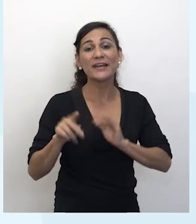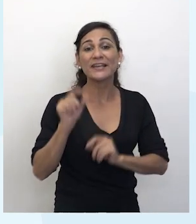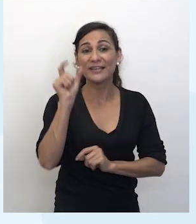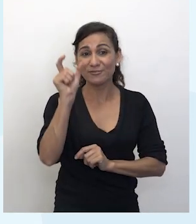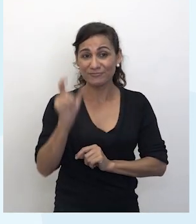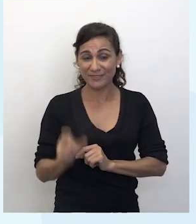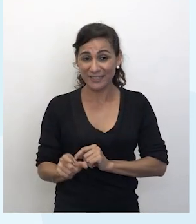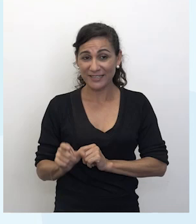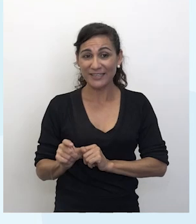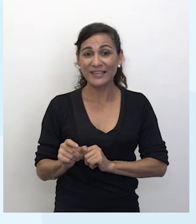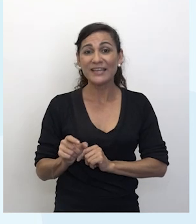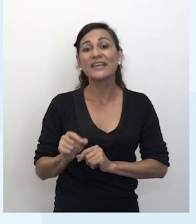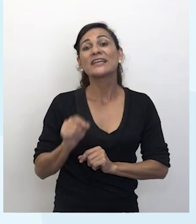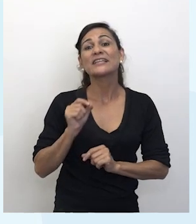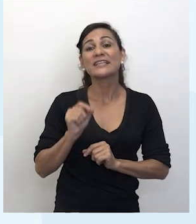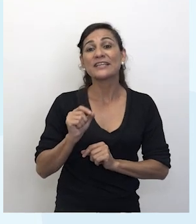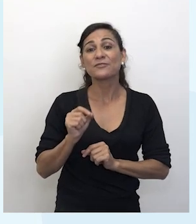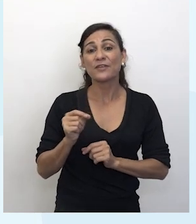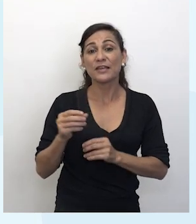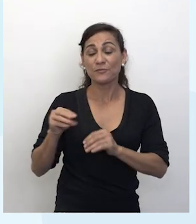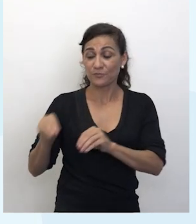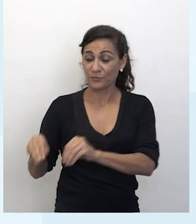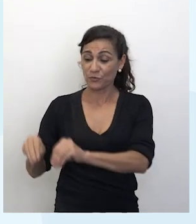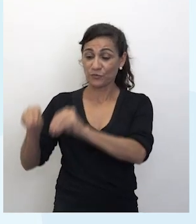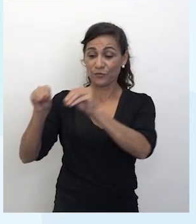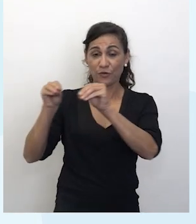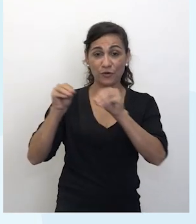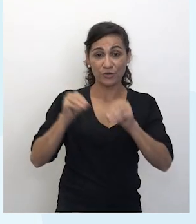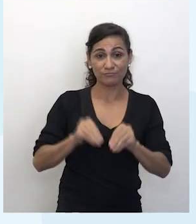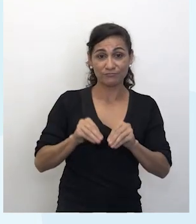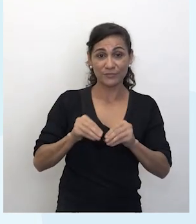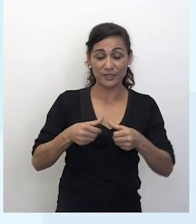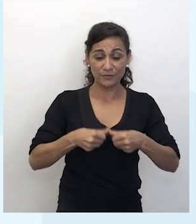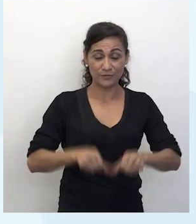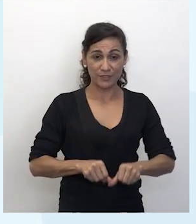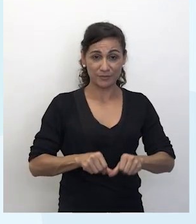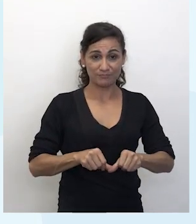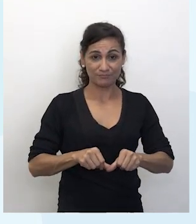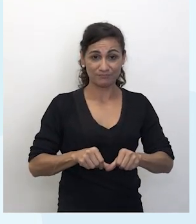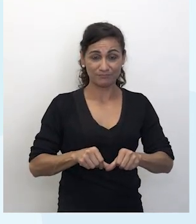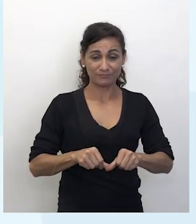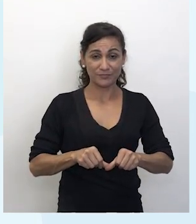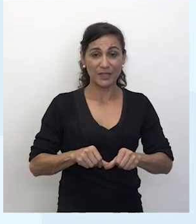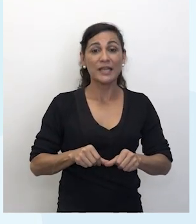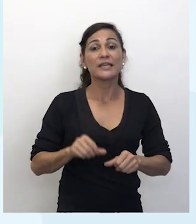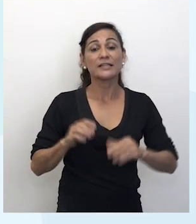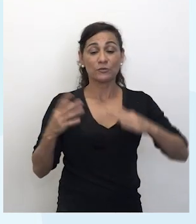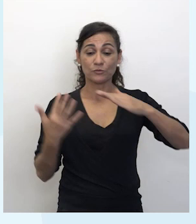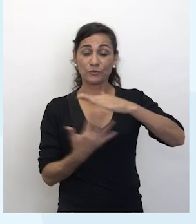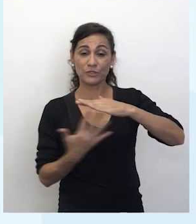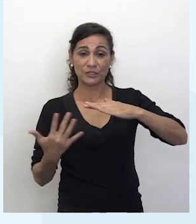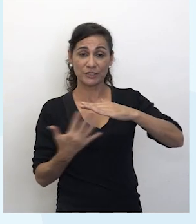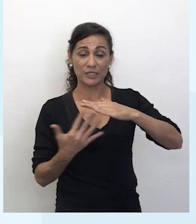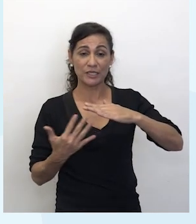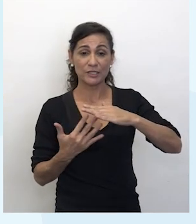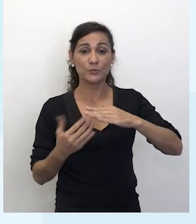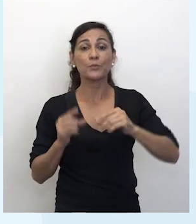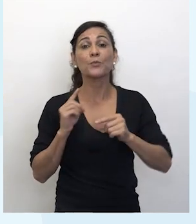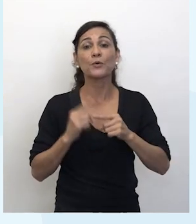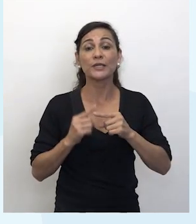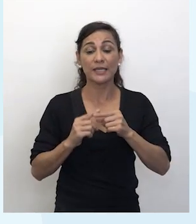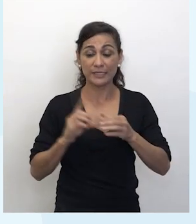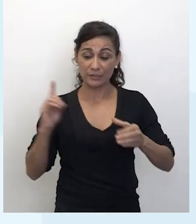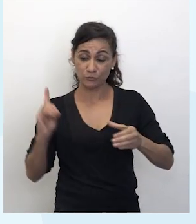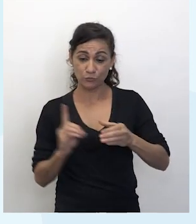aquele que vem de fora e não vai embora. Ele fica. O estrangeiro, por não ter feito parte daquele